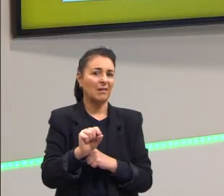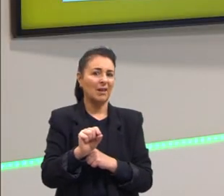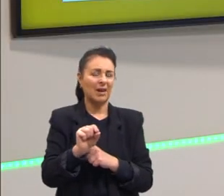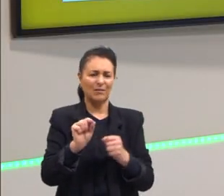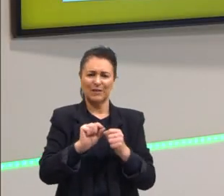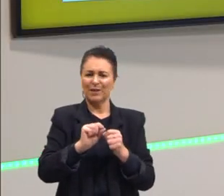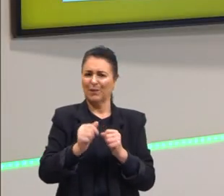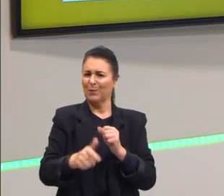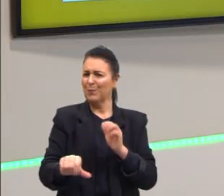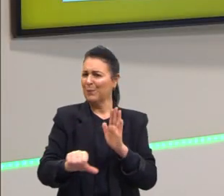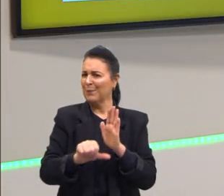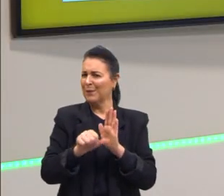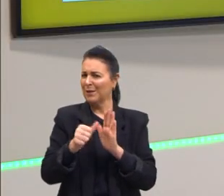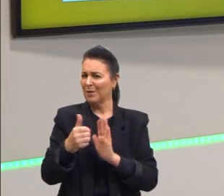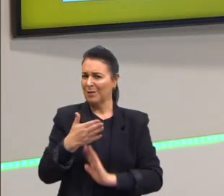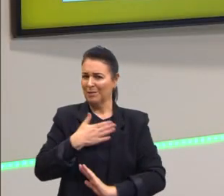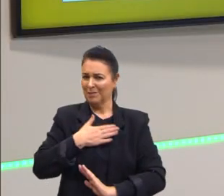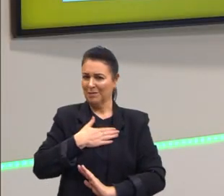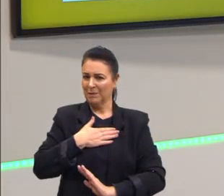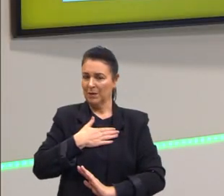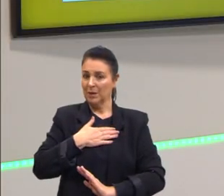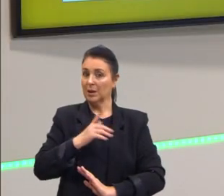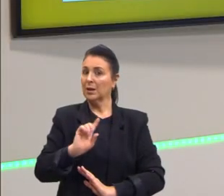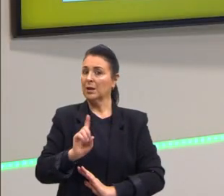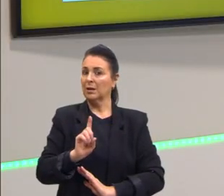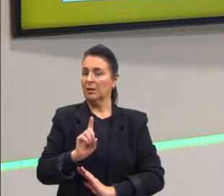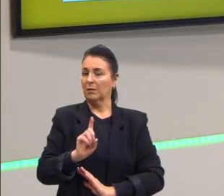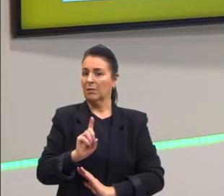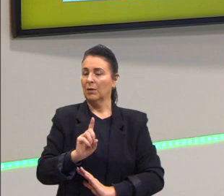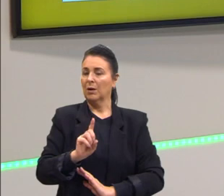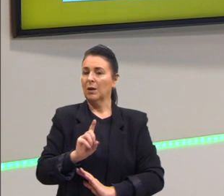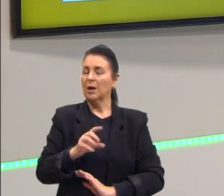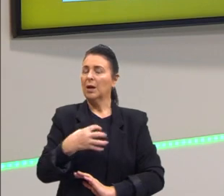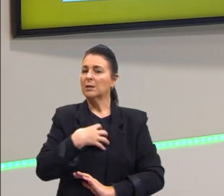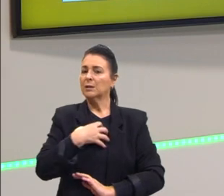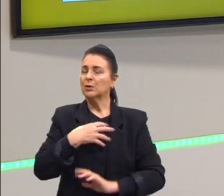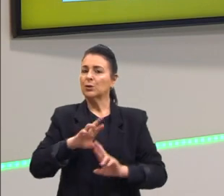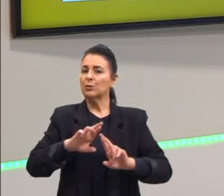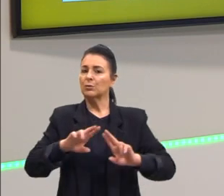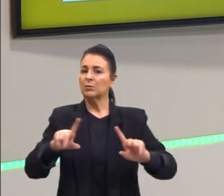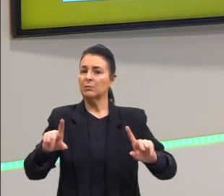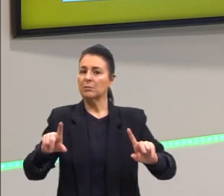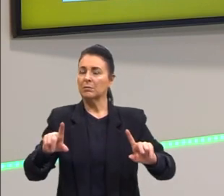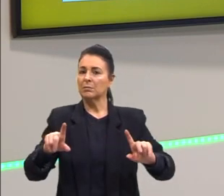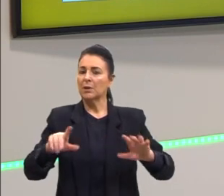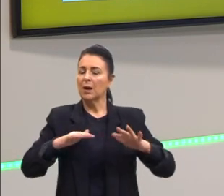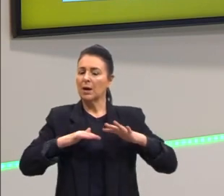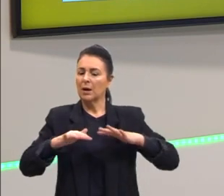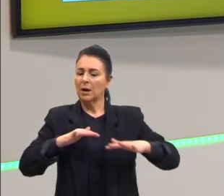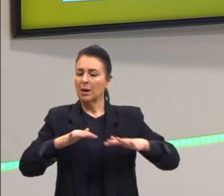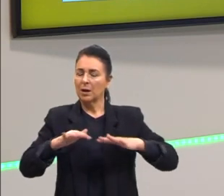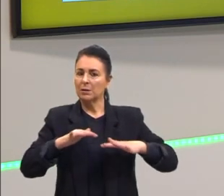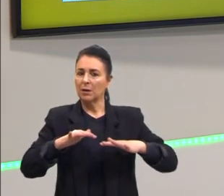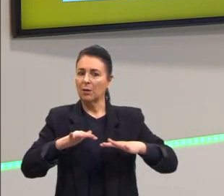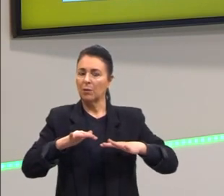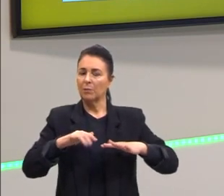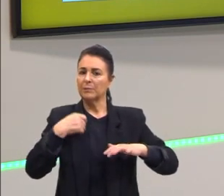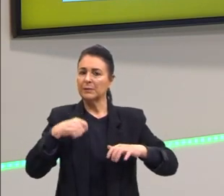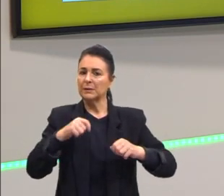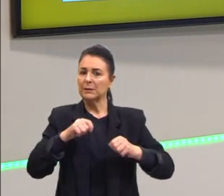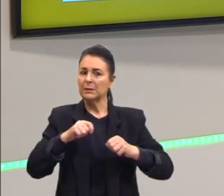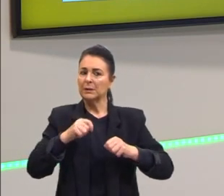utilitarismo do Benton era no seguinte sentido, a ação moral, ela deve beneficiar